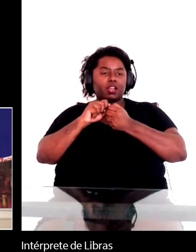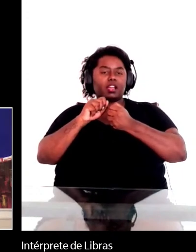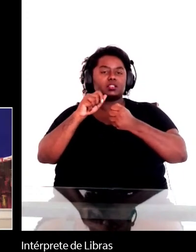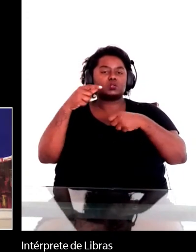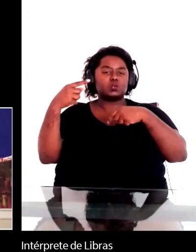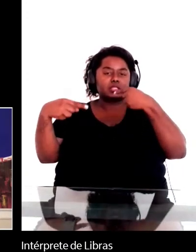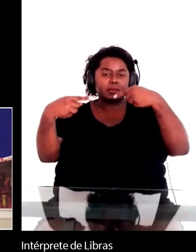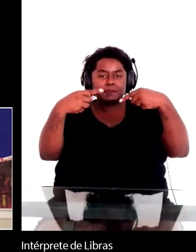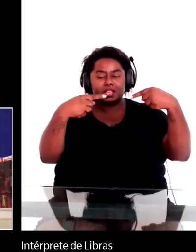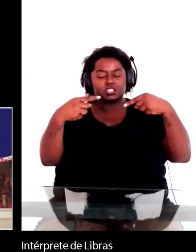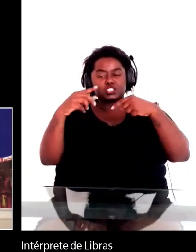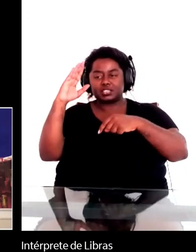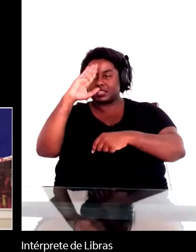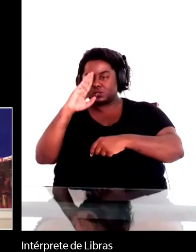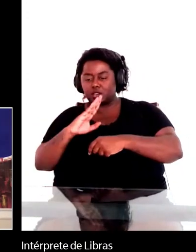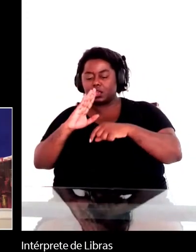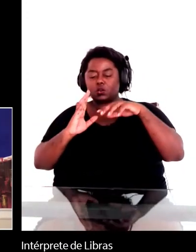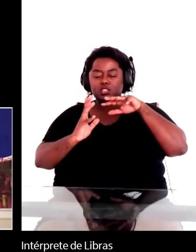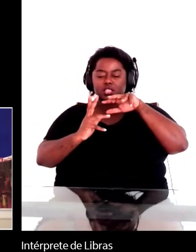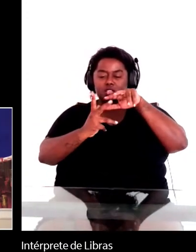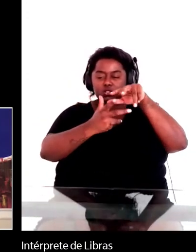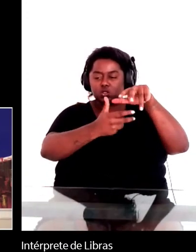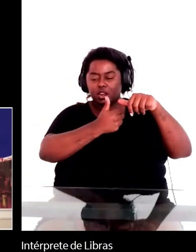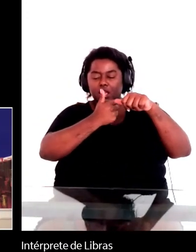sobre a obra de Machado de Assis?